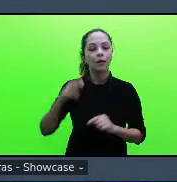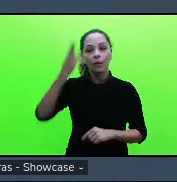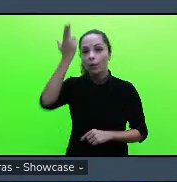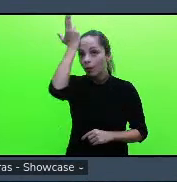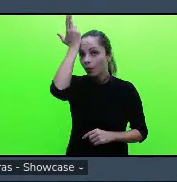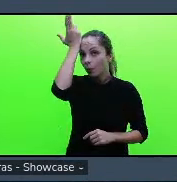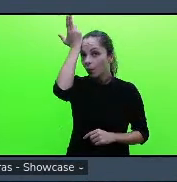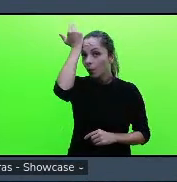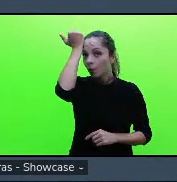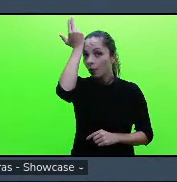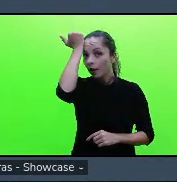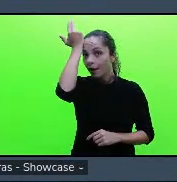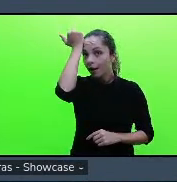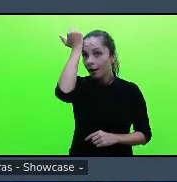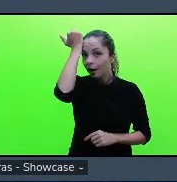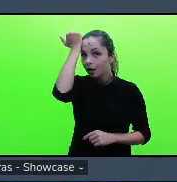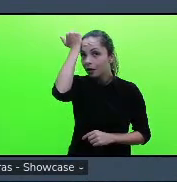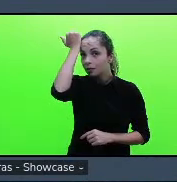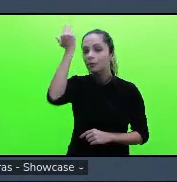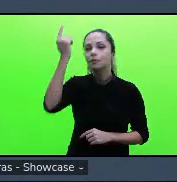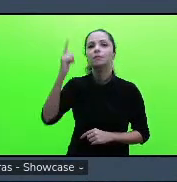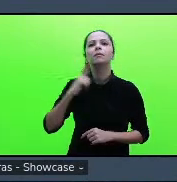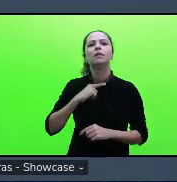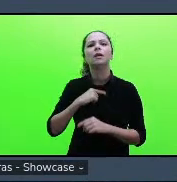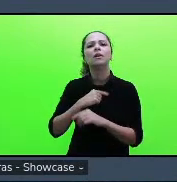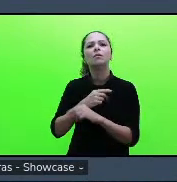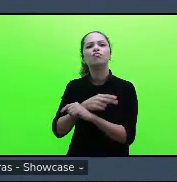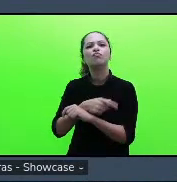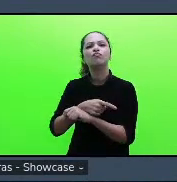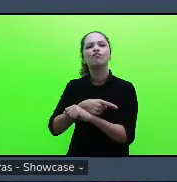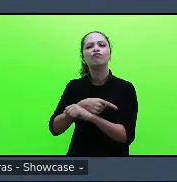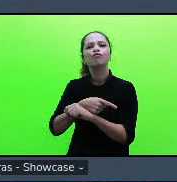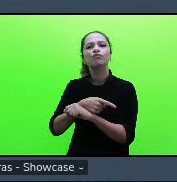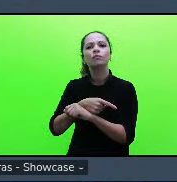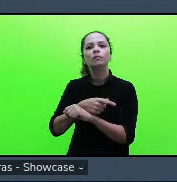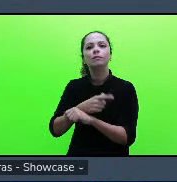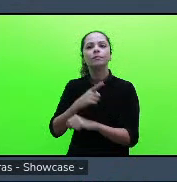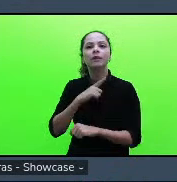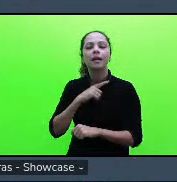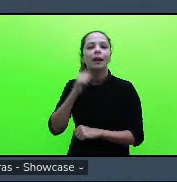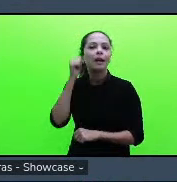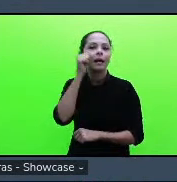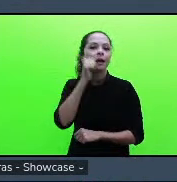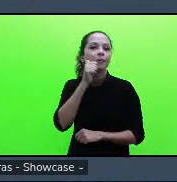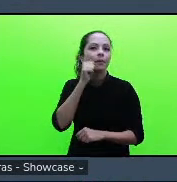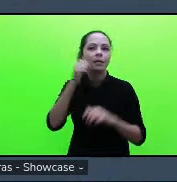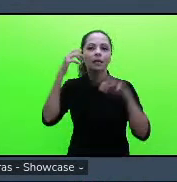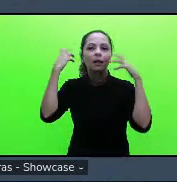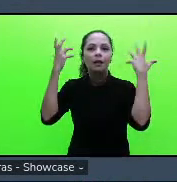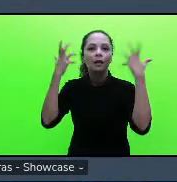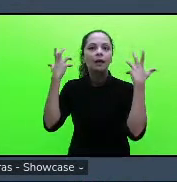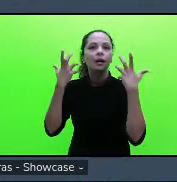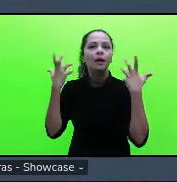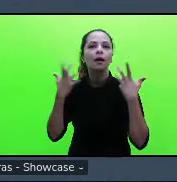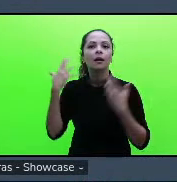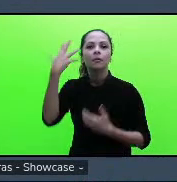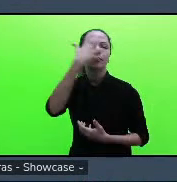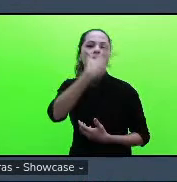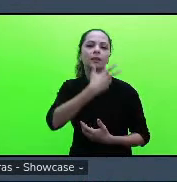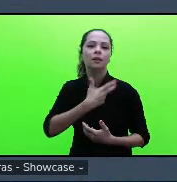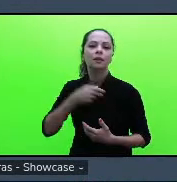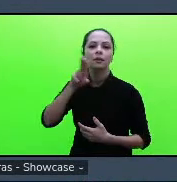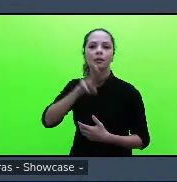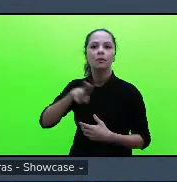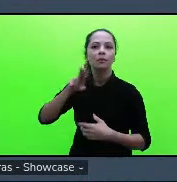rabinho que fica trimilicano aí tem o cunho sexual tem a questão da menina ficar bonita apenas por usar tranças e não